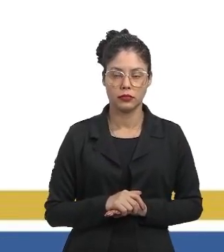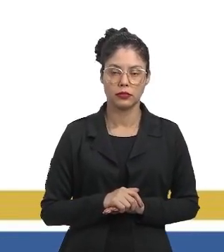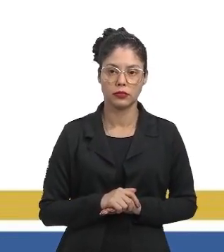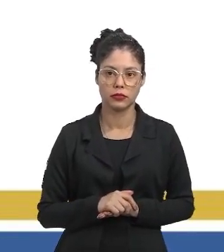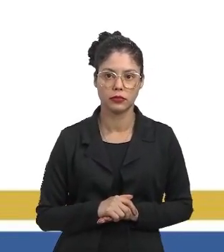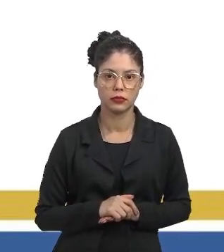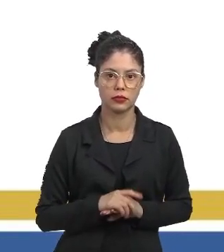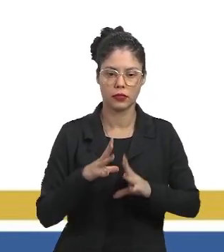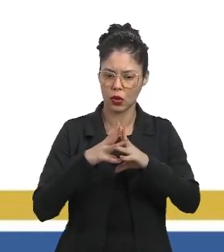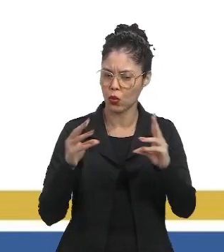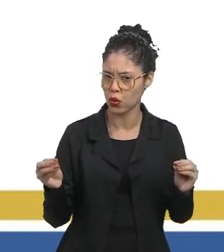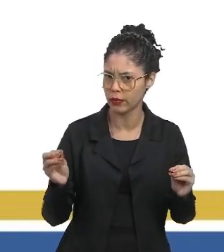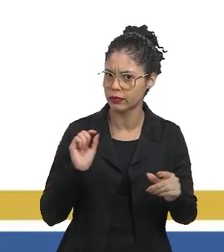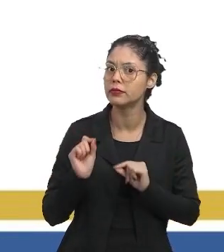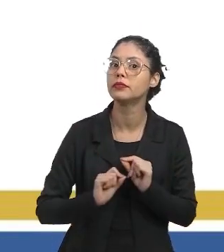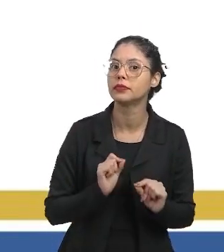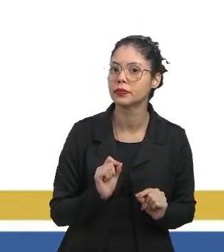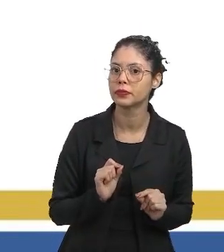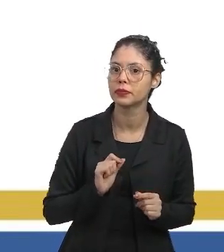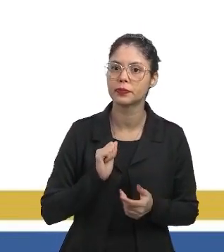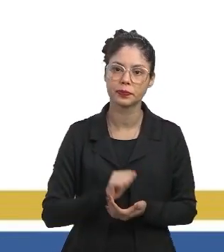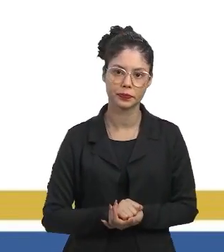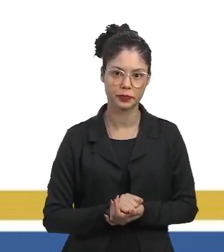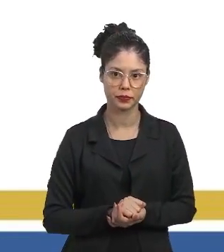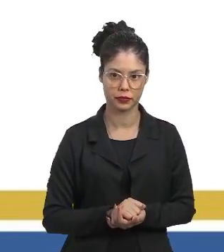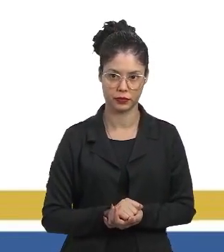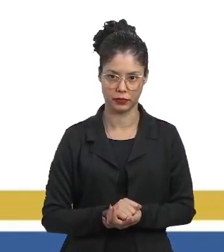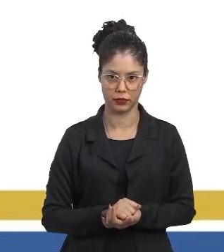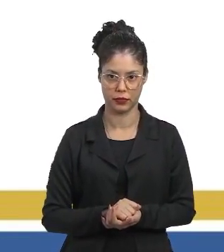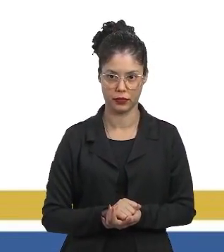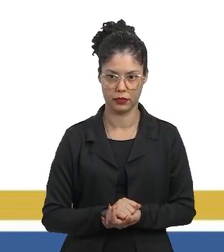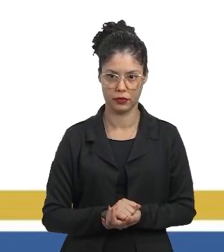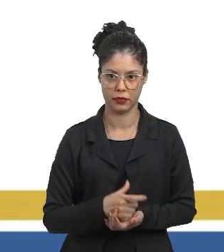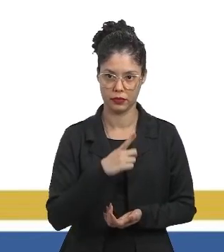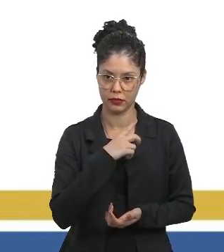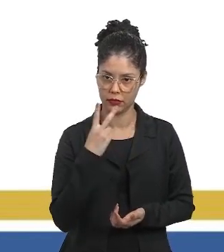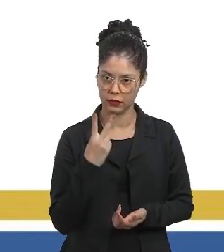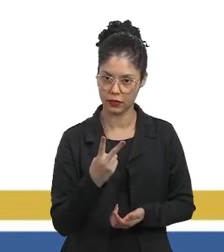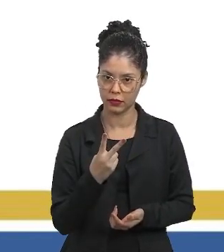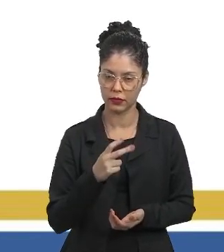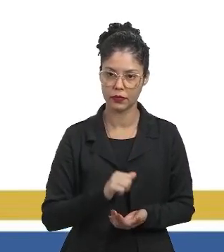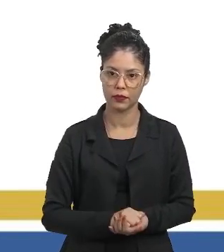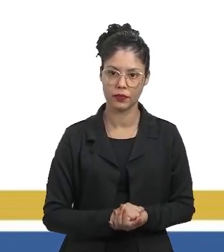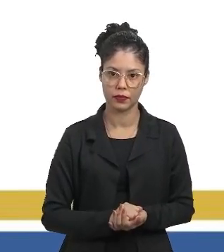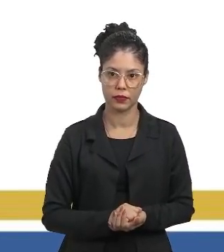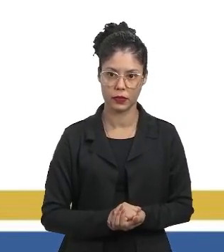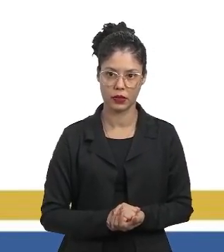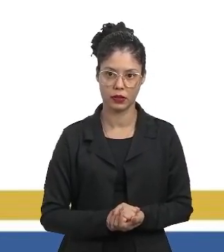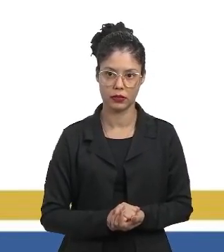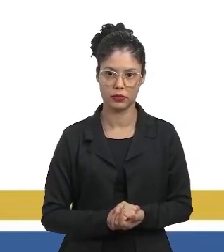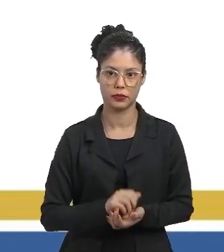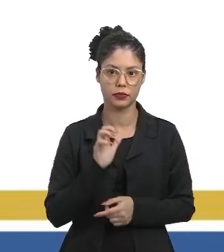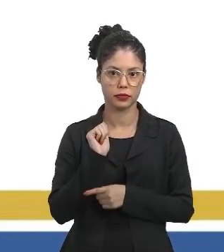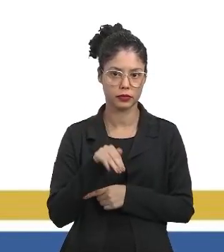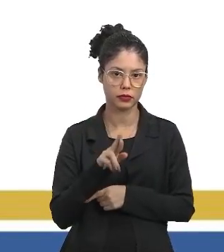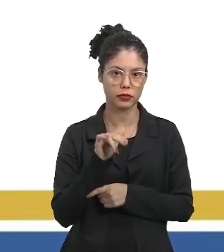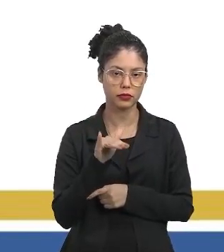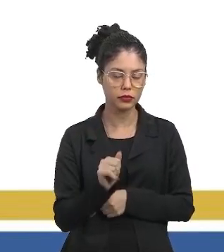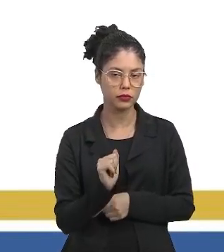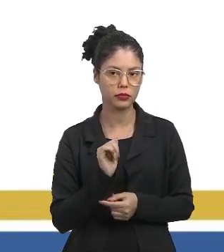Quem é que está decompondo? Bom, o 2 decompõe em amônia.